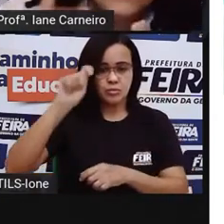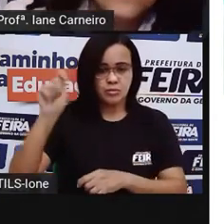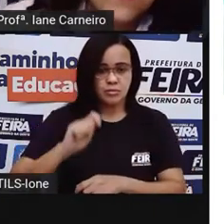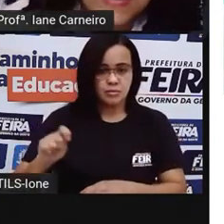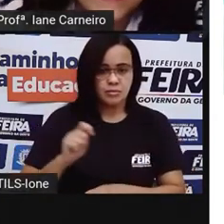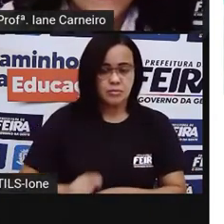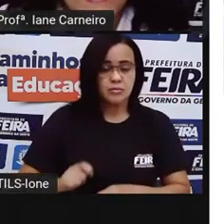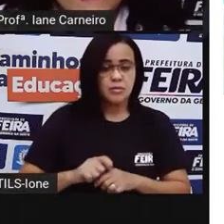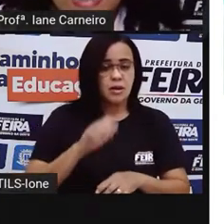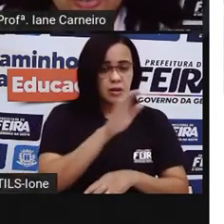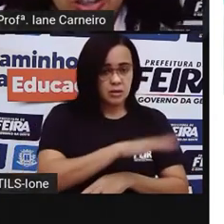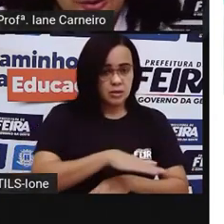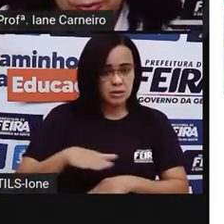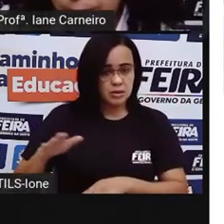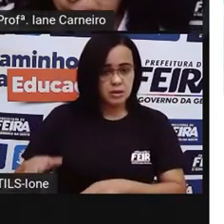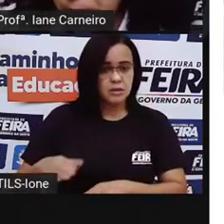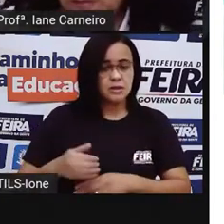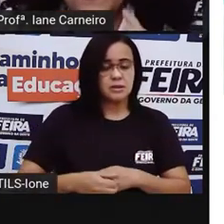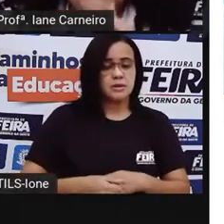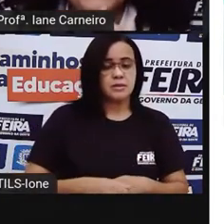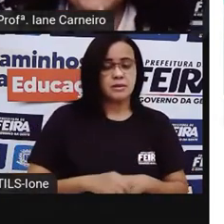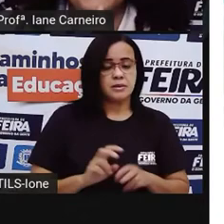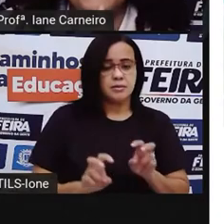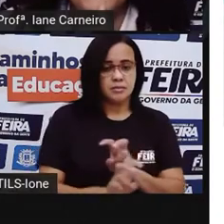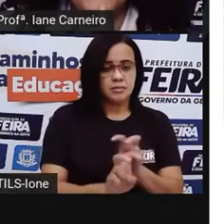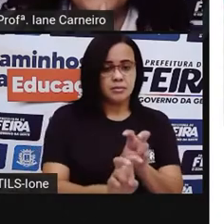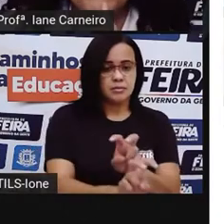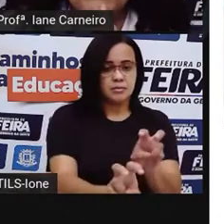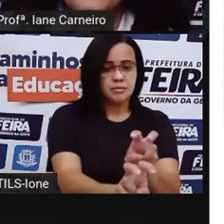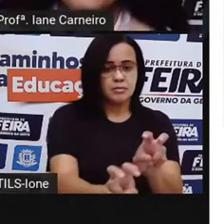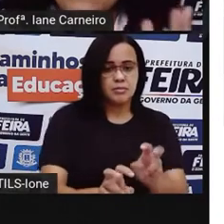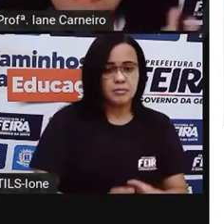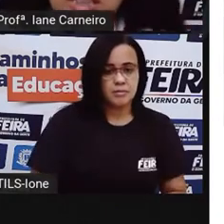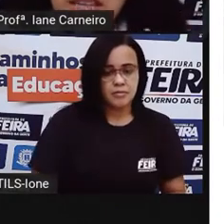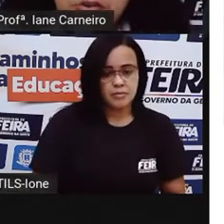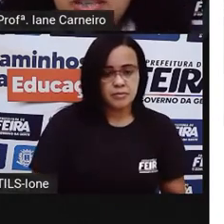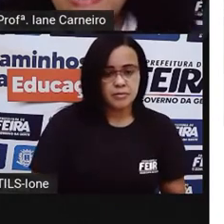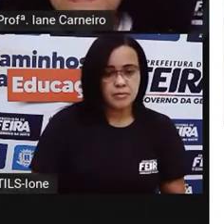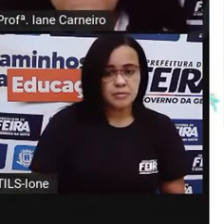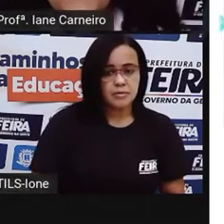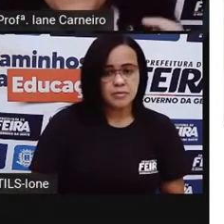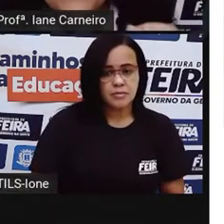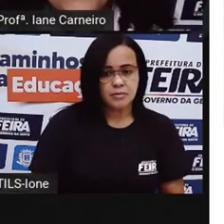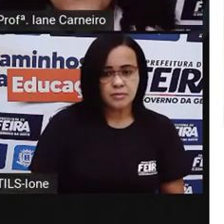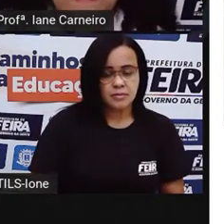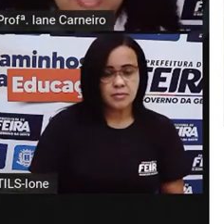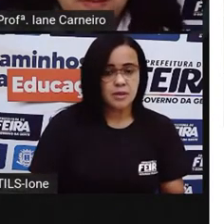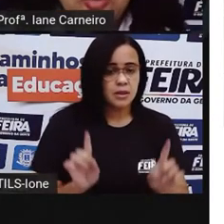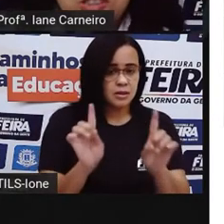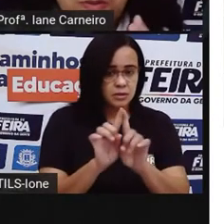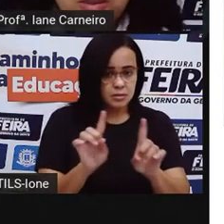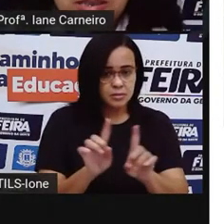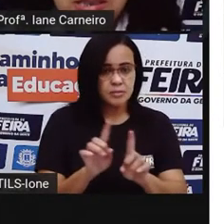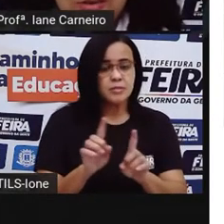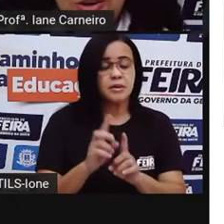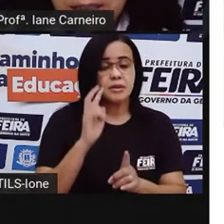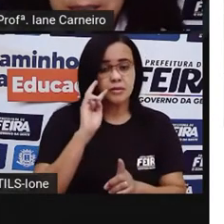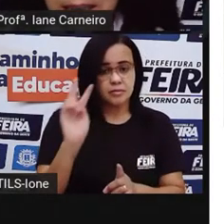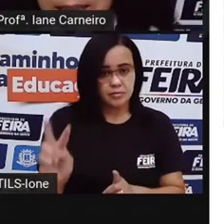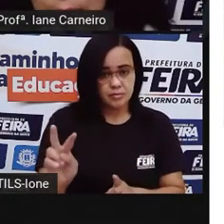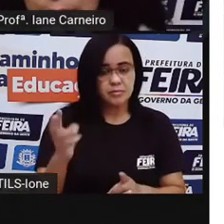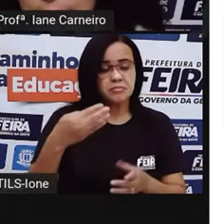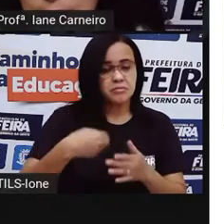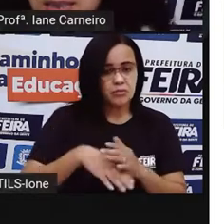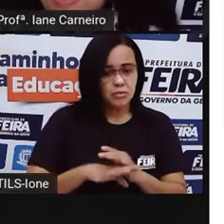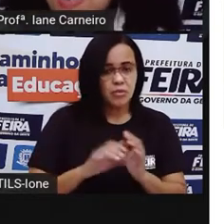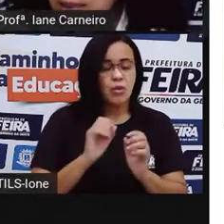sentadas uma atrás da outra. Vamos ver se tem mais fotos? Tem outra aqui também. A mesma disposição, ó, das